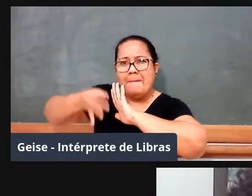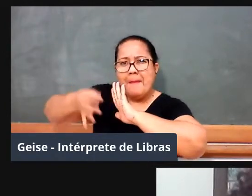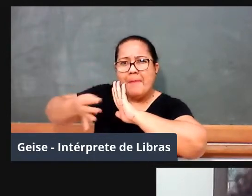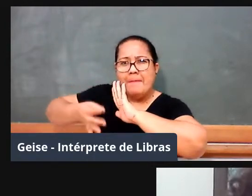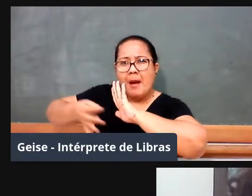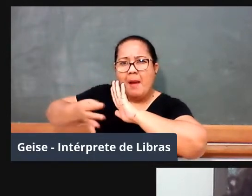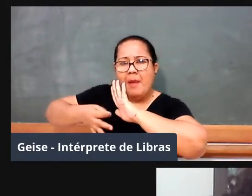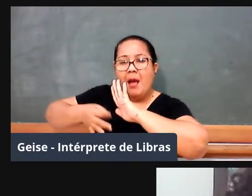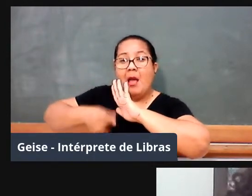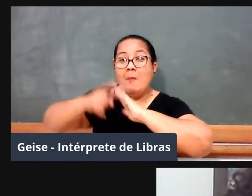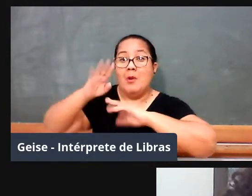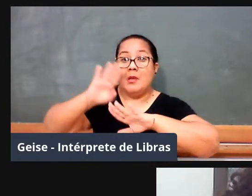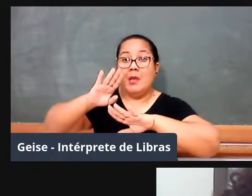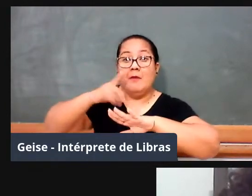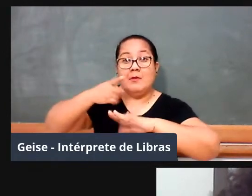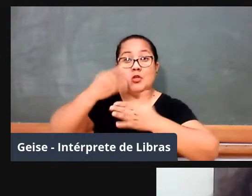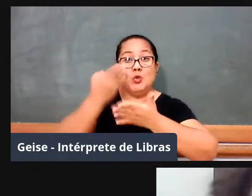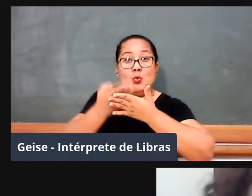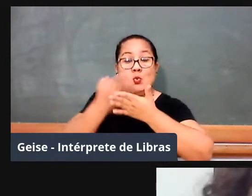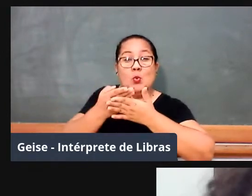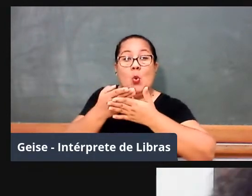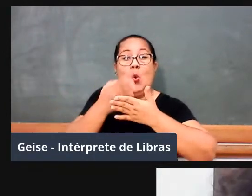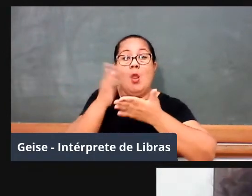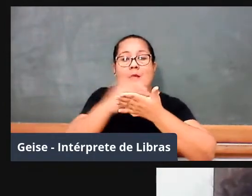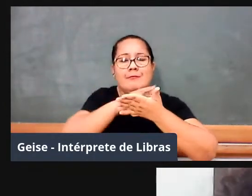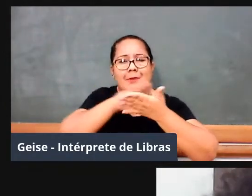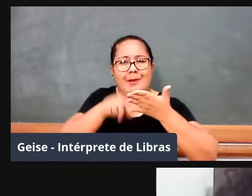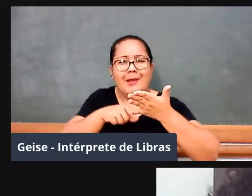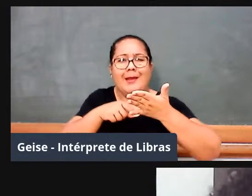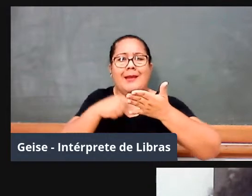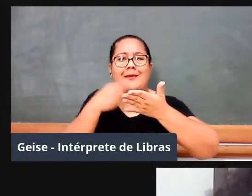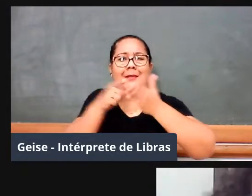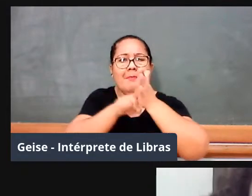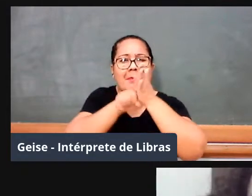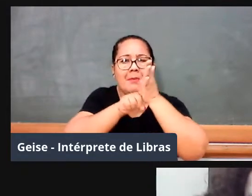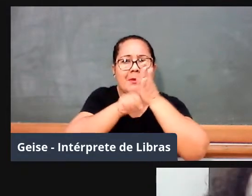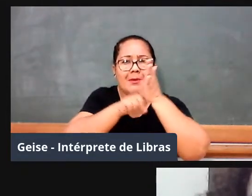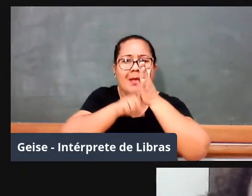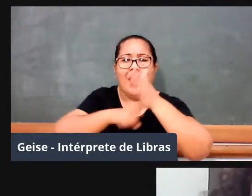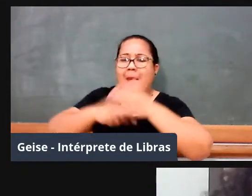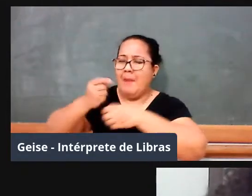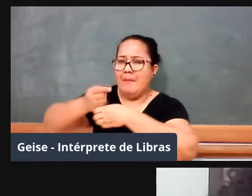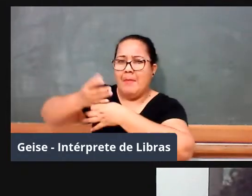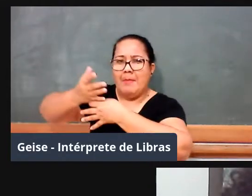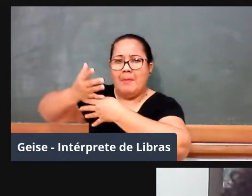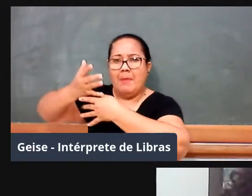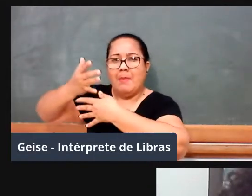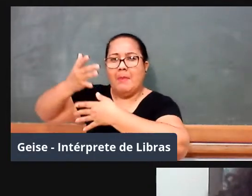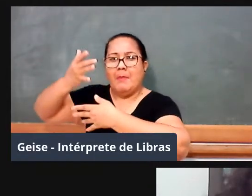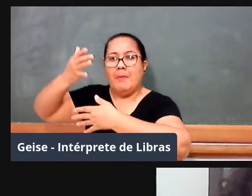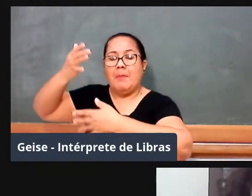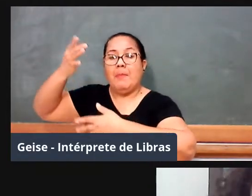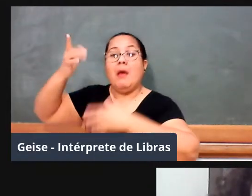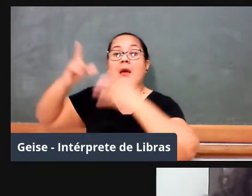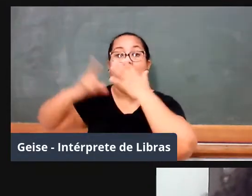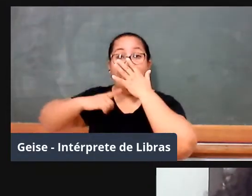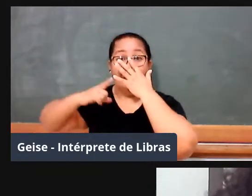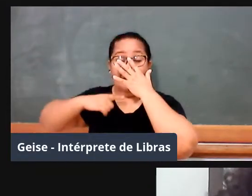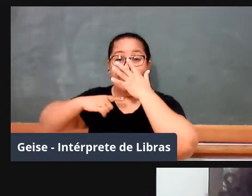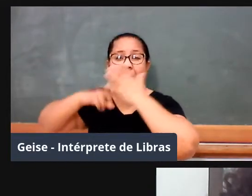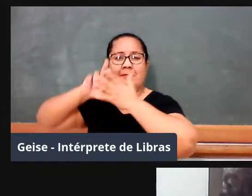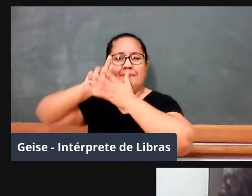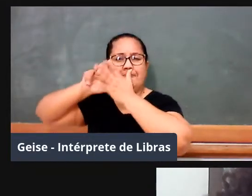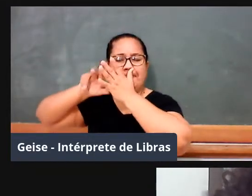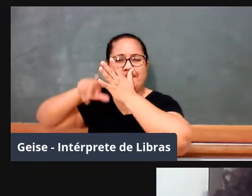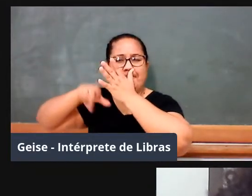seus acadêmicos, muitos comentários gentis, nesse sentido, professores falando